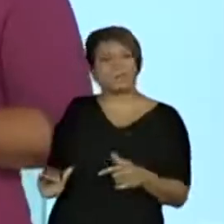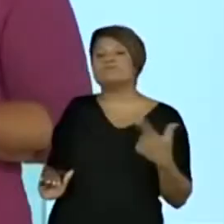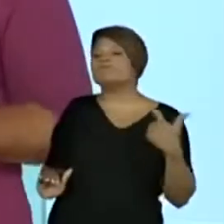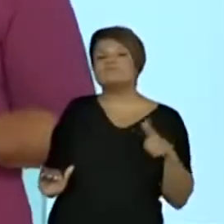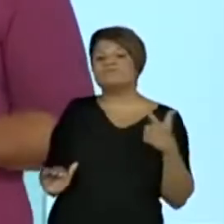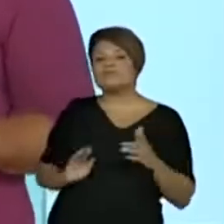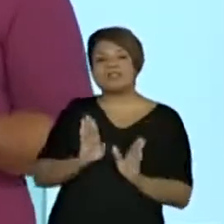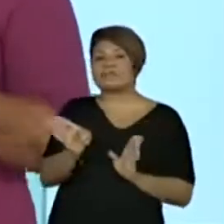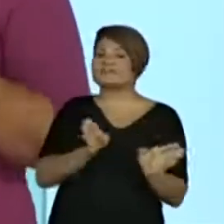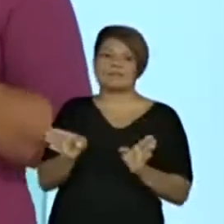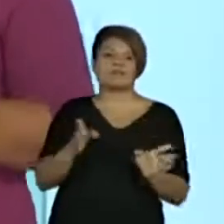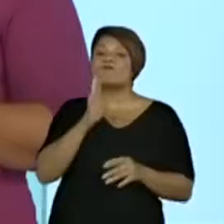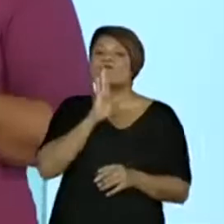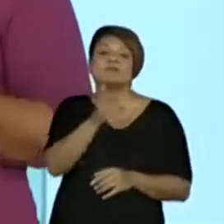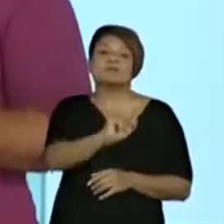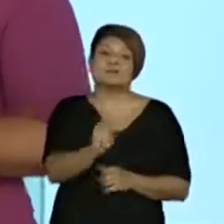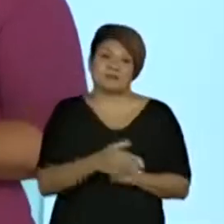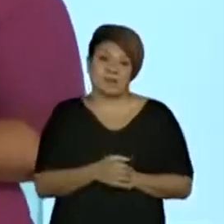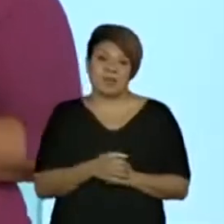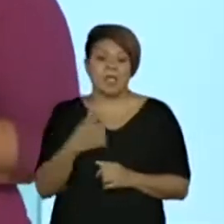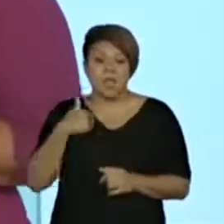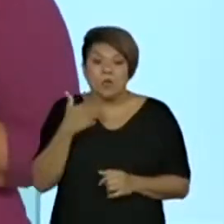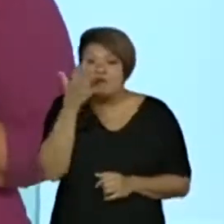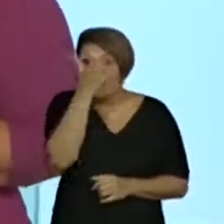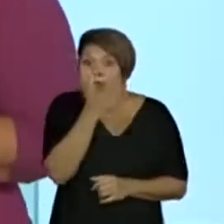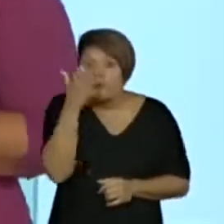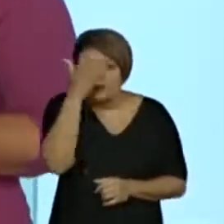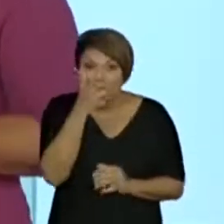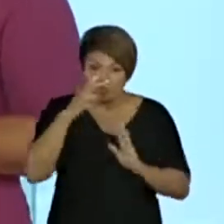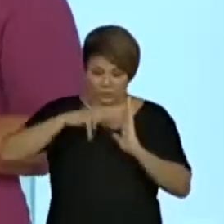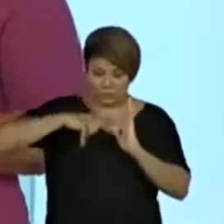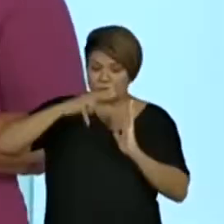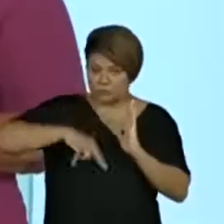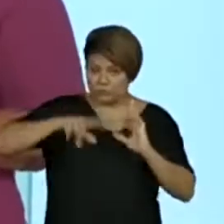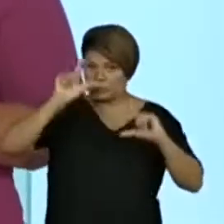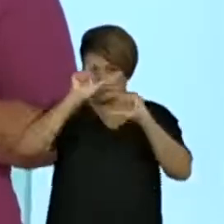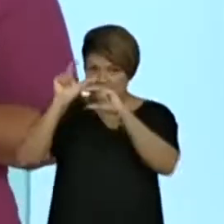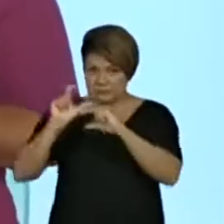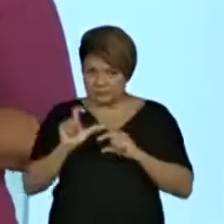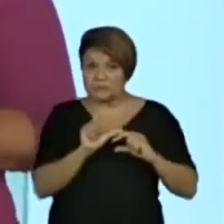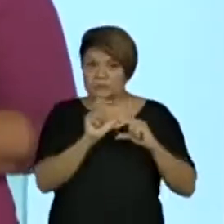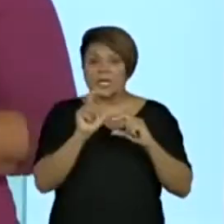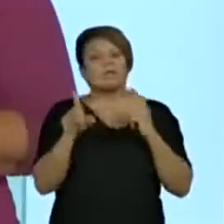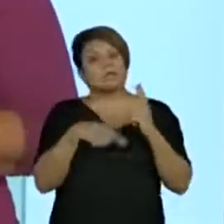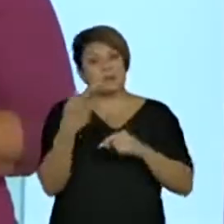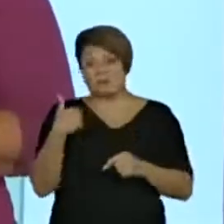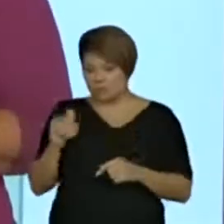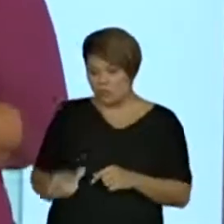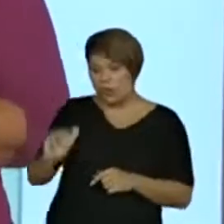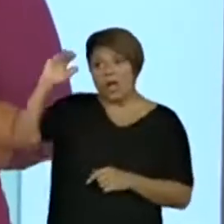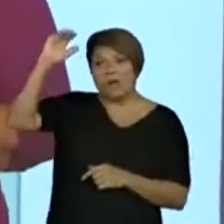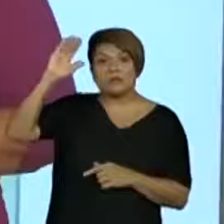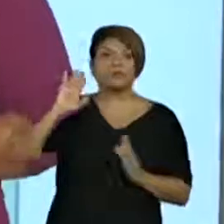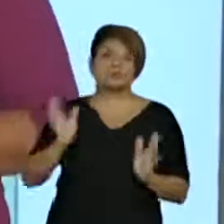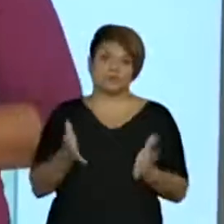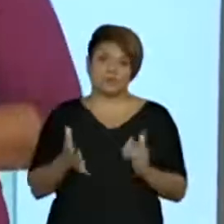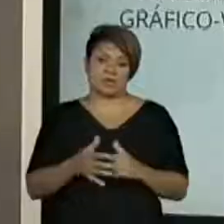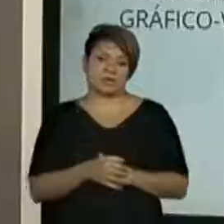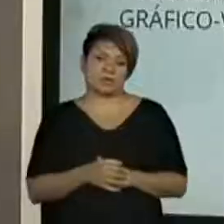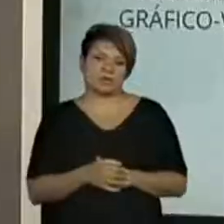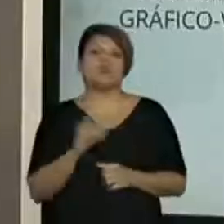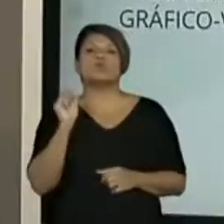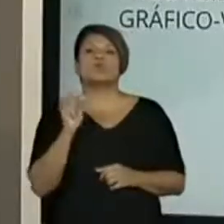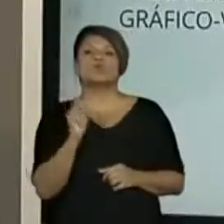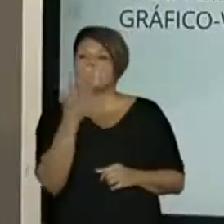como gostar ou não gostar. Eu fui me apaixonar por leitura de histórias em quadrinhos, depois de adulta já. E o que te chama mais